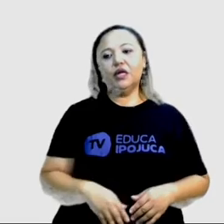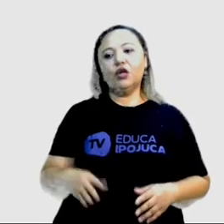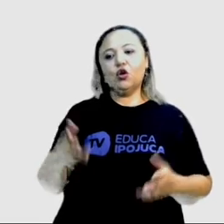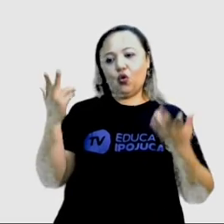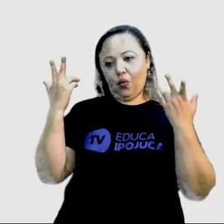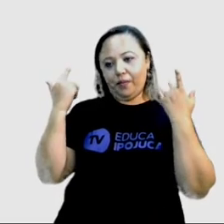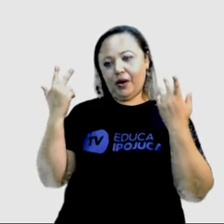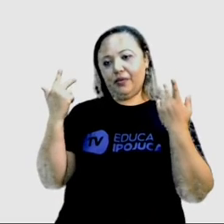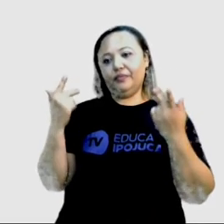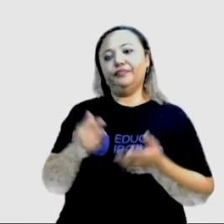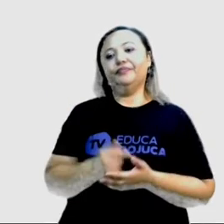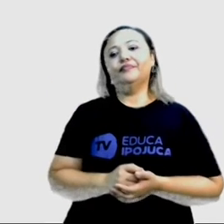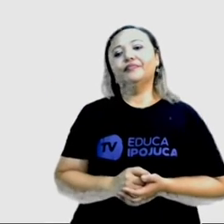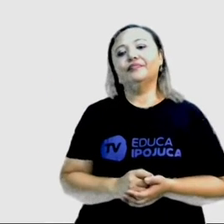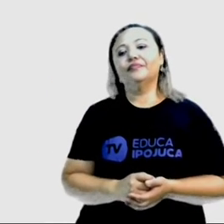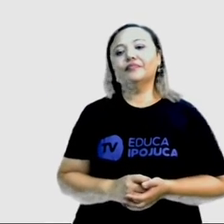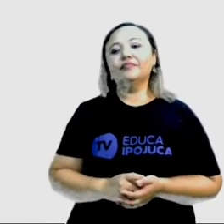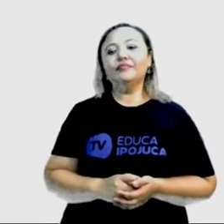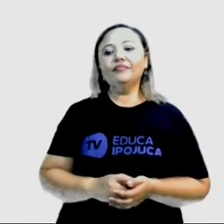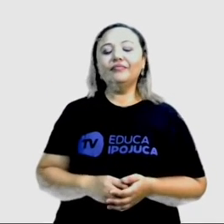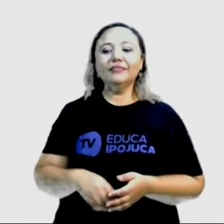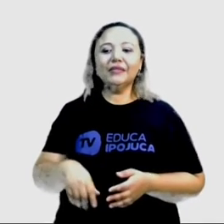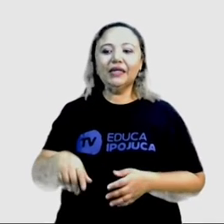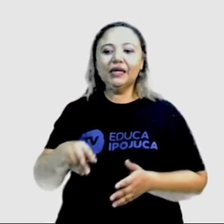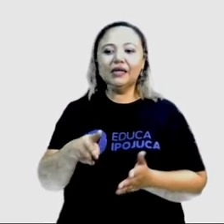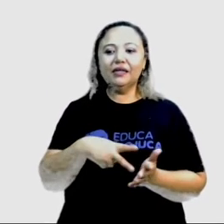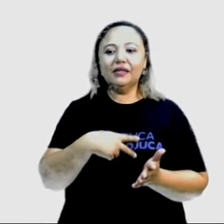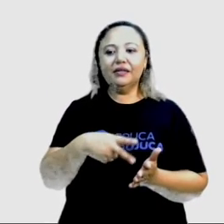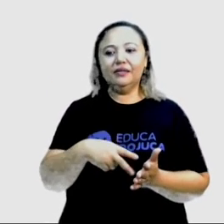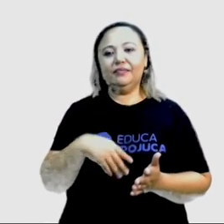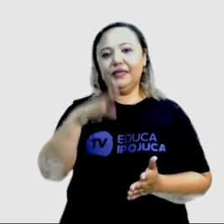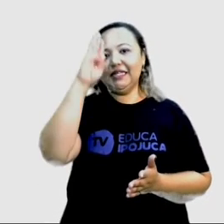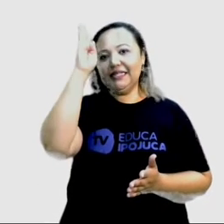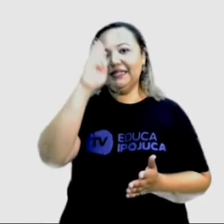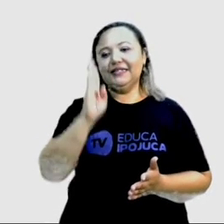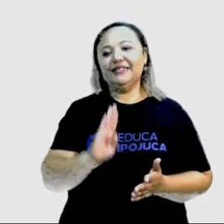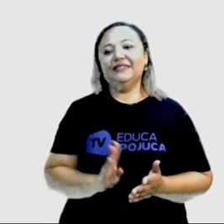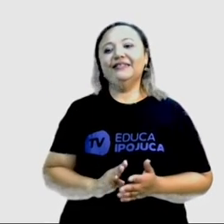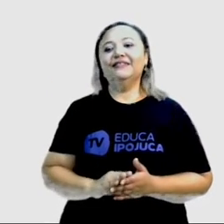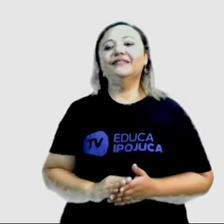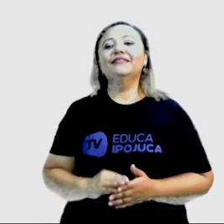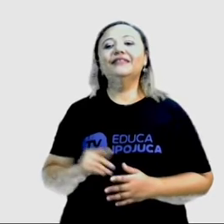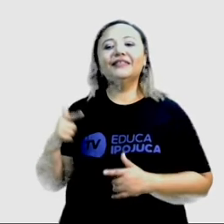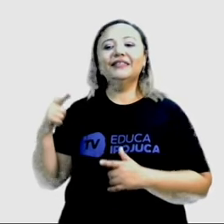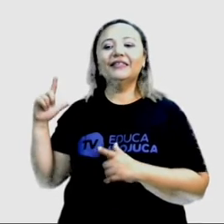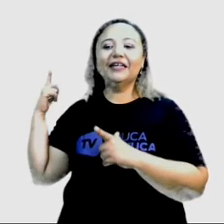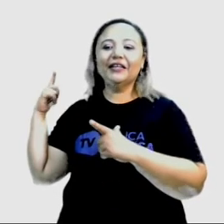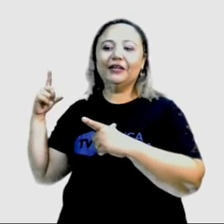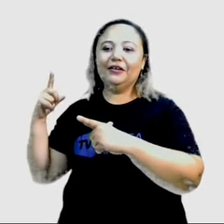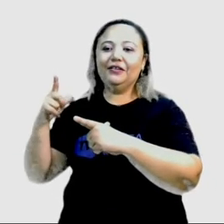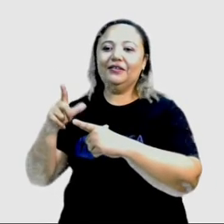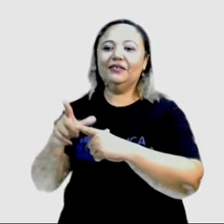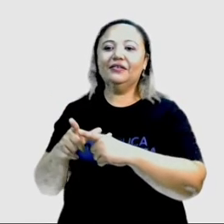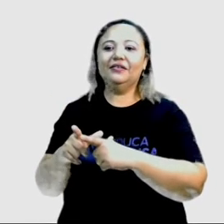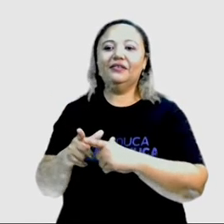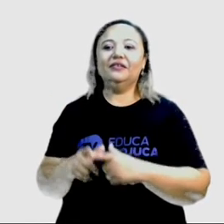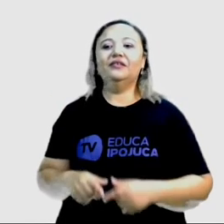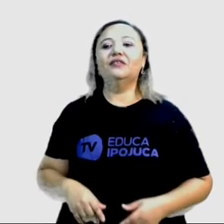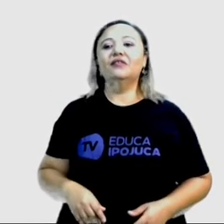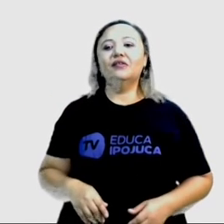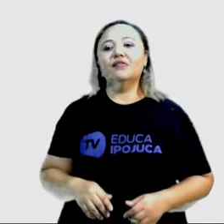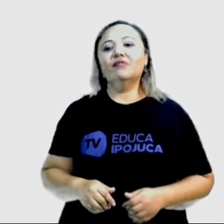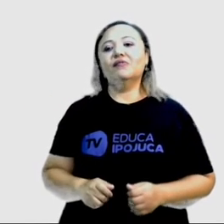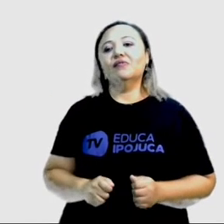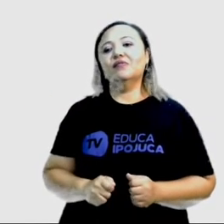Na nossa dança, nas danças brasileiras, né? Já é comum, já é tradicional. O agogô, o